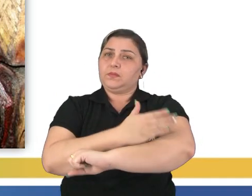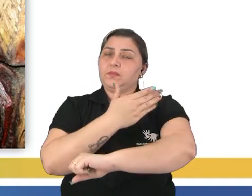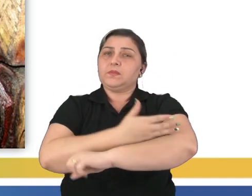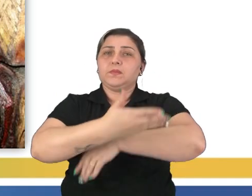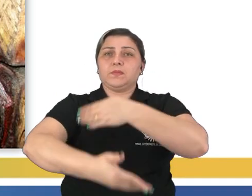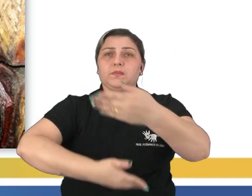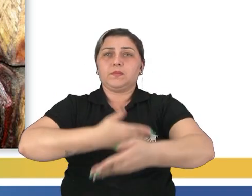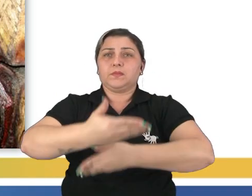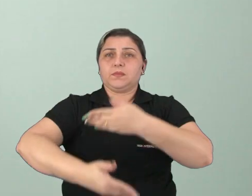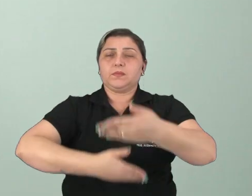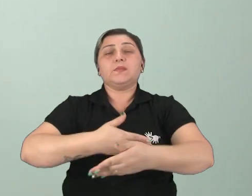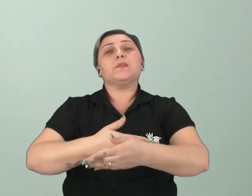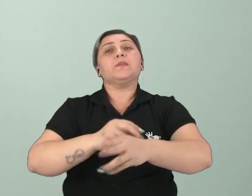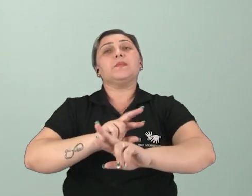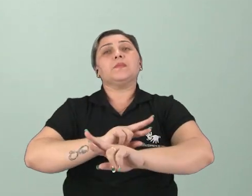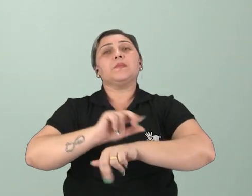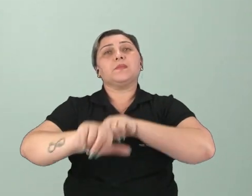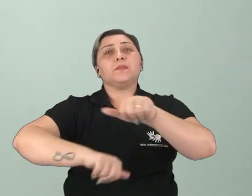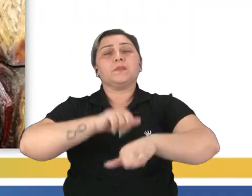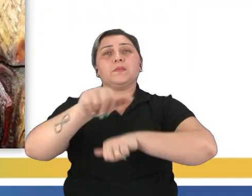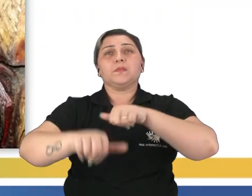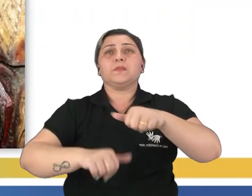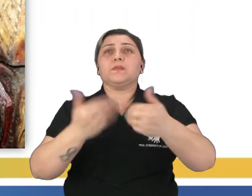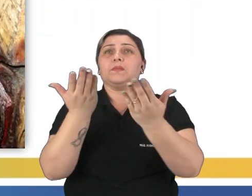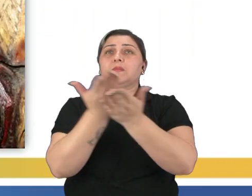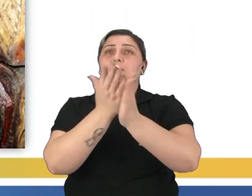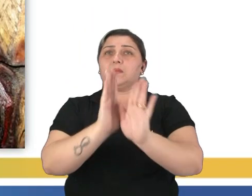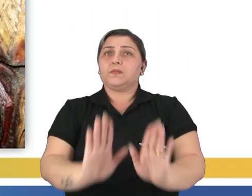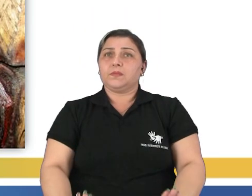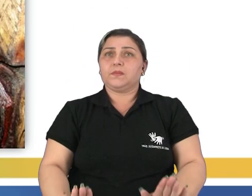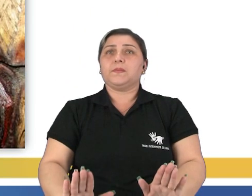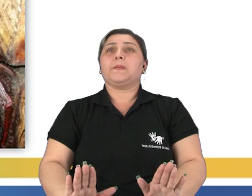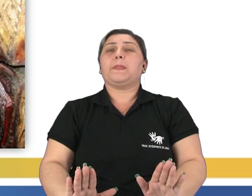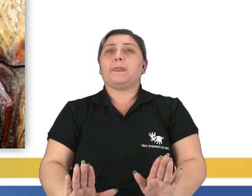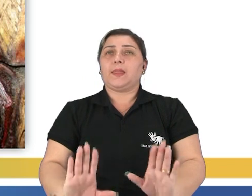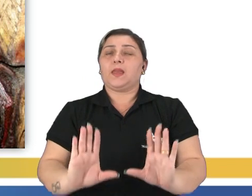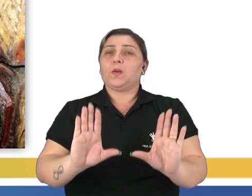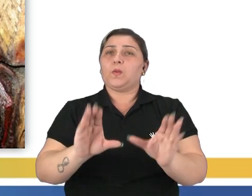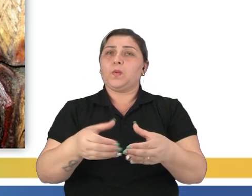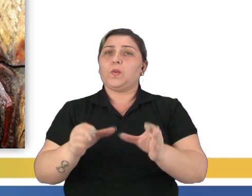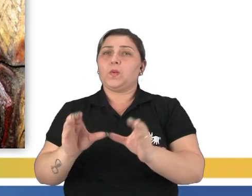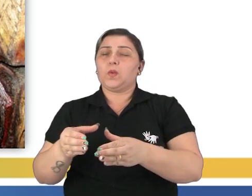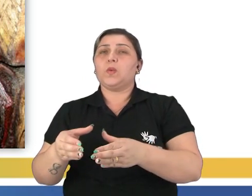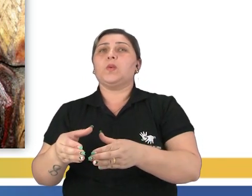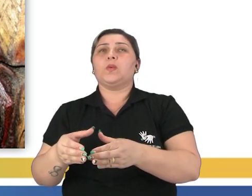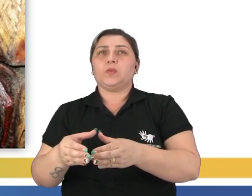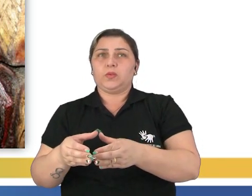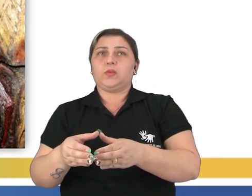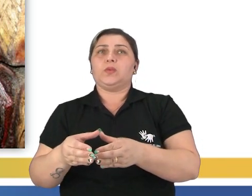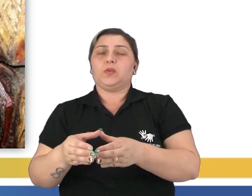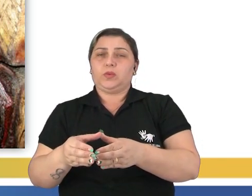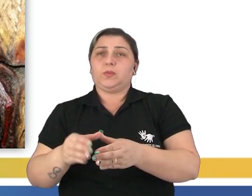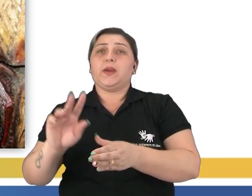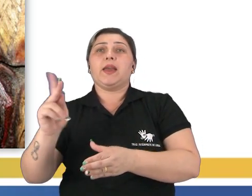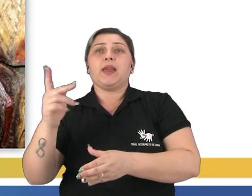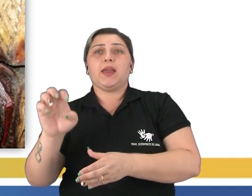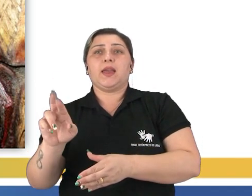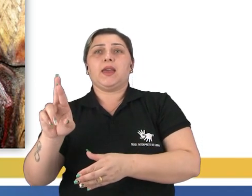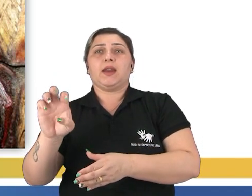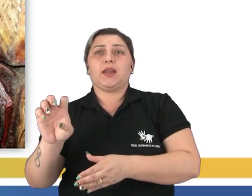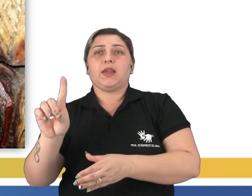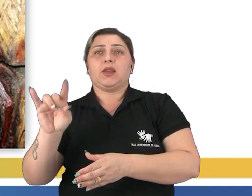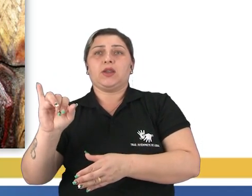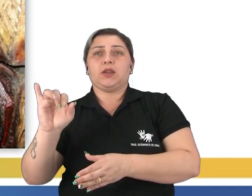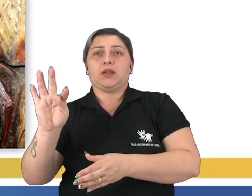escambo. Esse período se encerrou com a implementação dos sistemas de capitanias hereditárias, quando começou de fato a colonização.